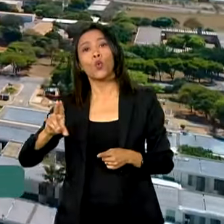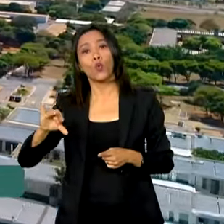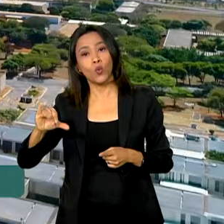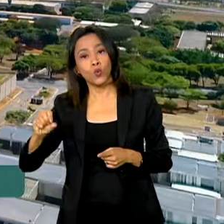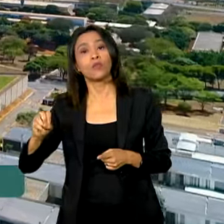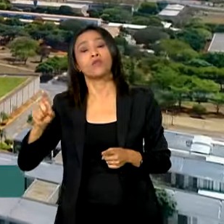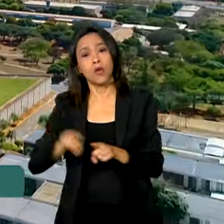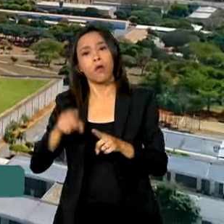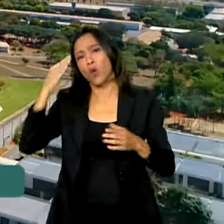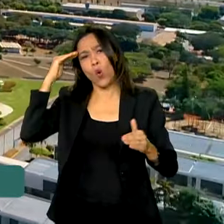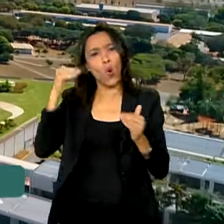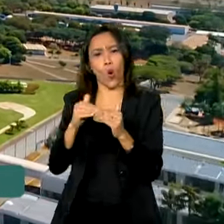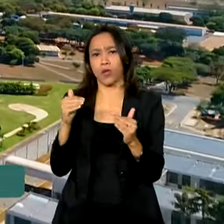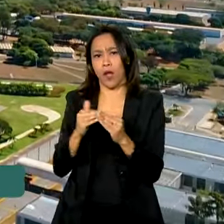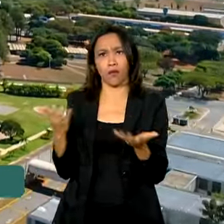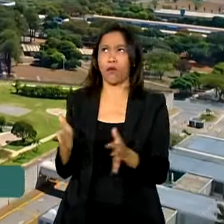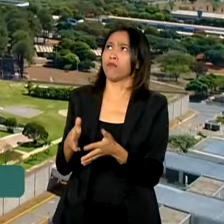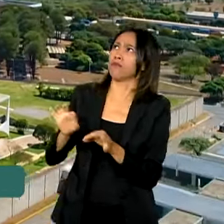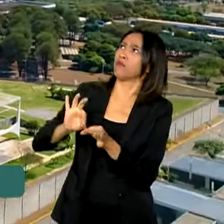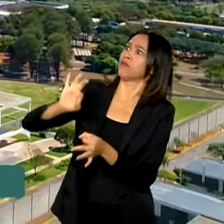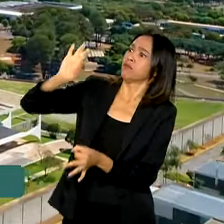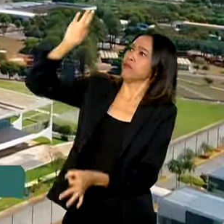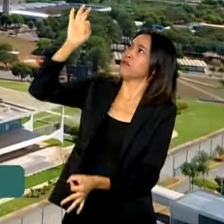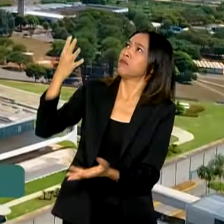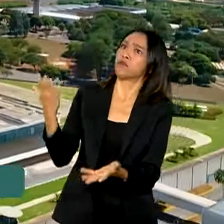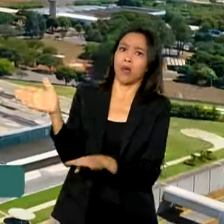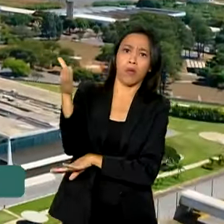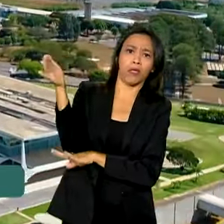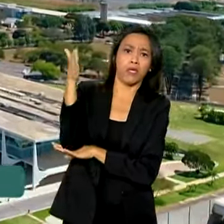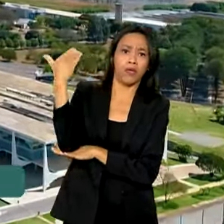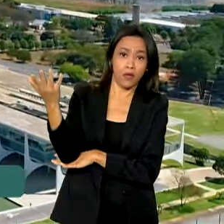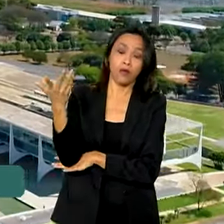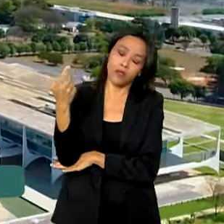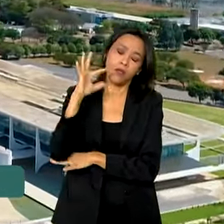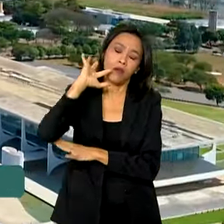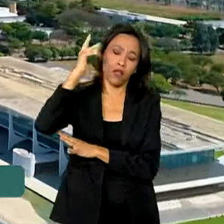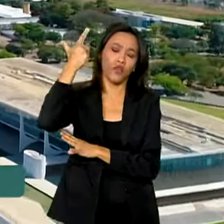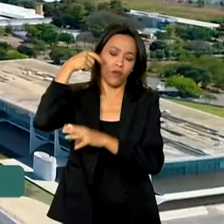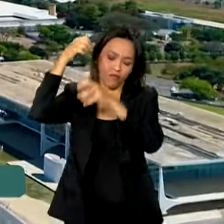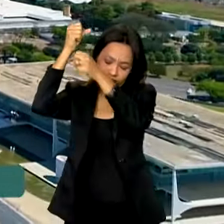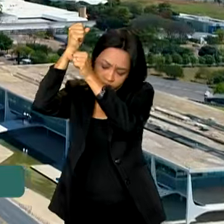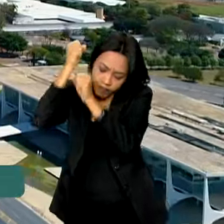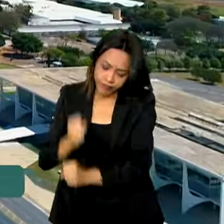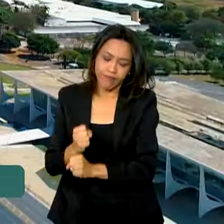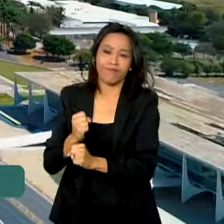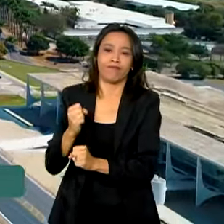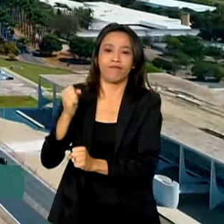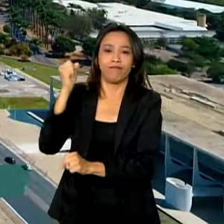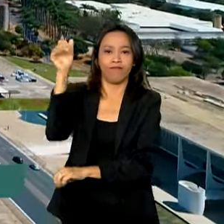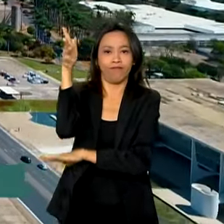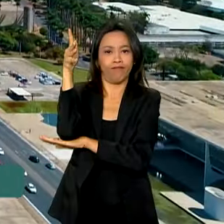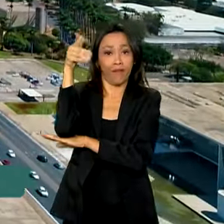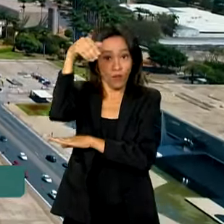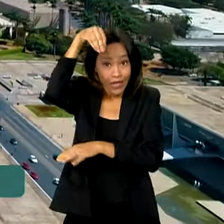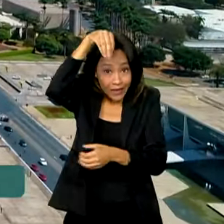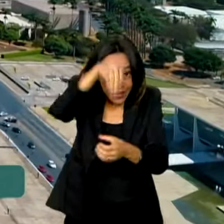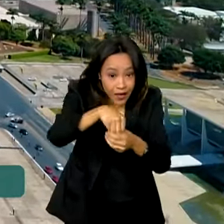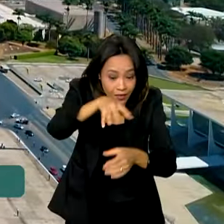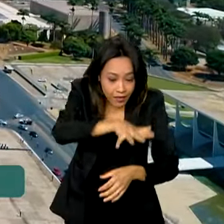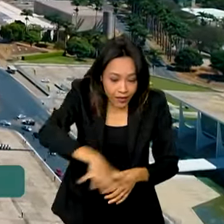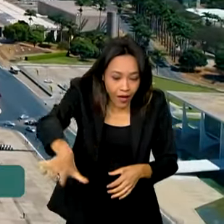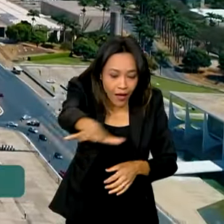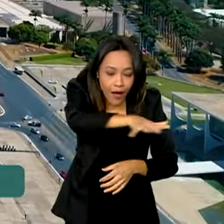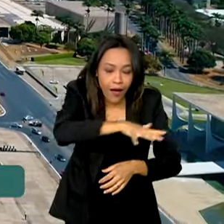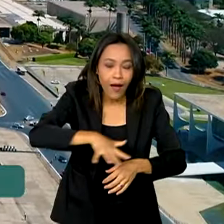mas foram votos vencidos, né? E realmente a bandeira foi colocada ali num local estratégico. Ela não está na praça, exatamente